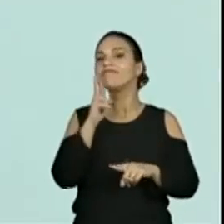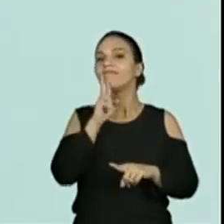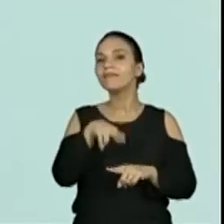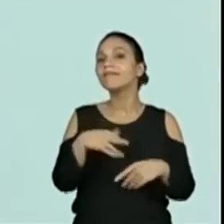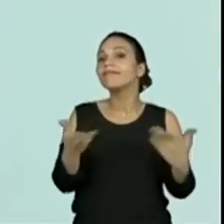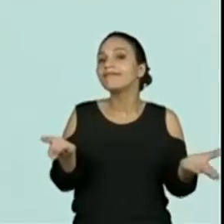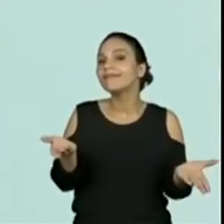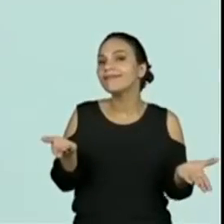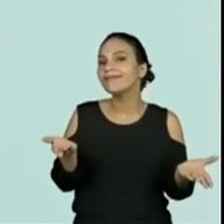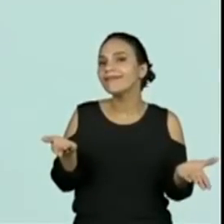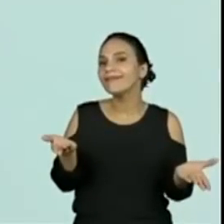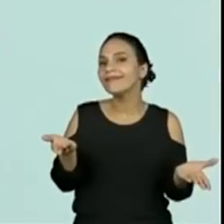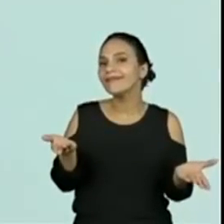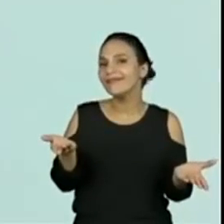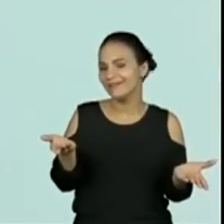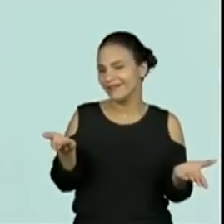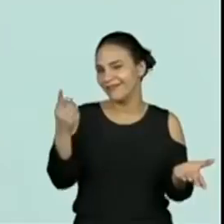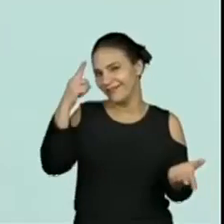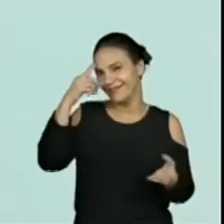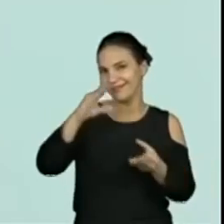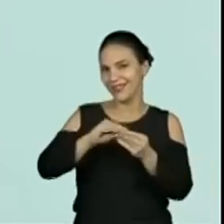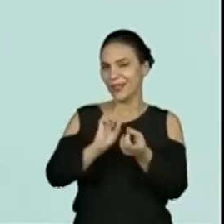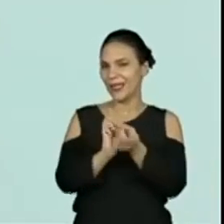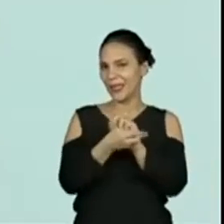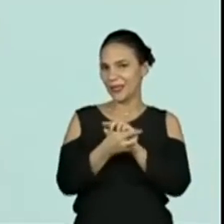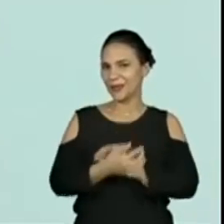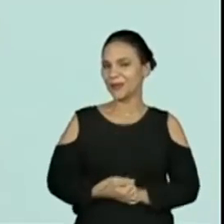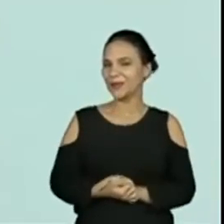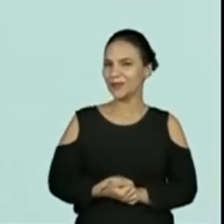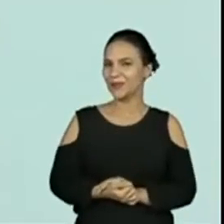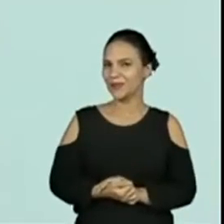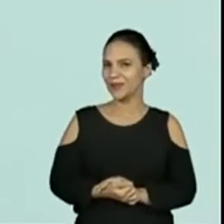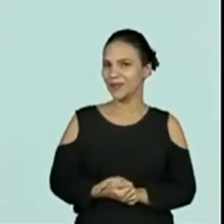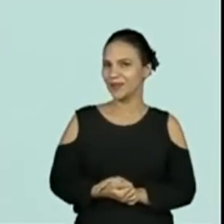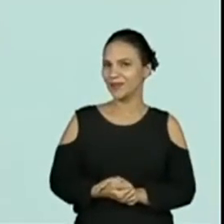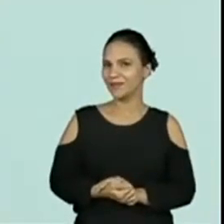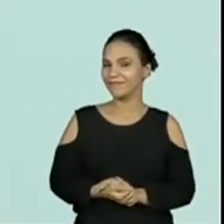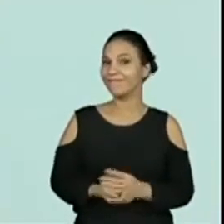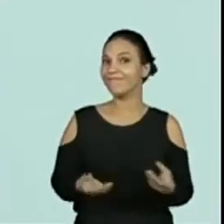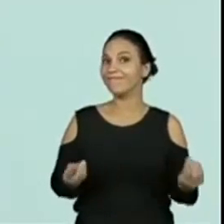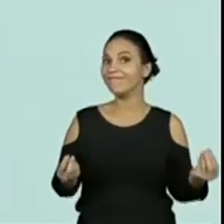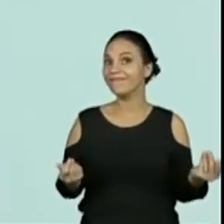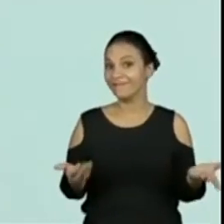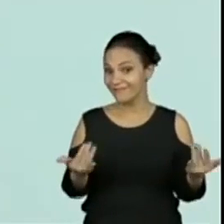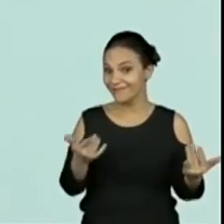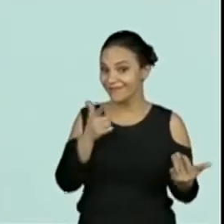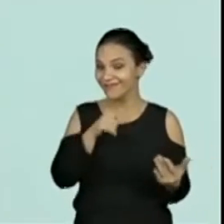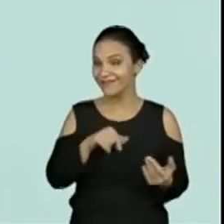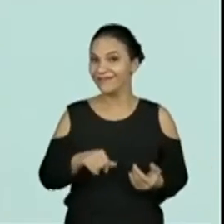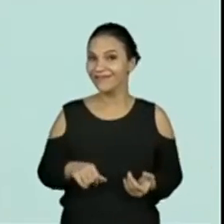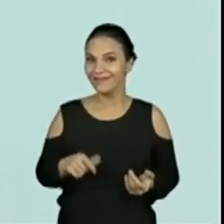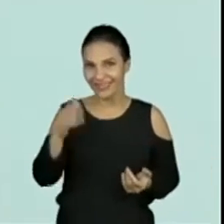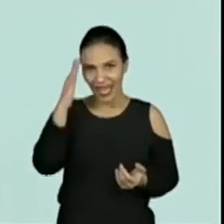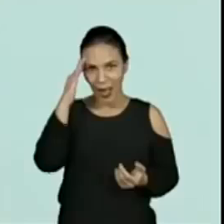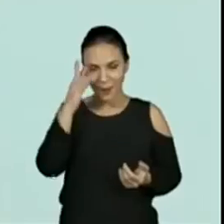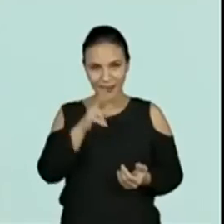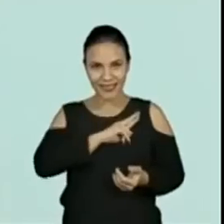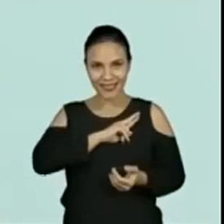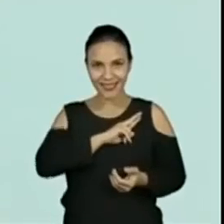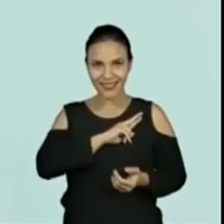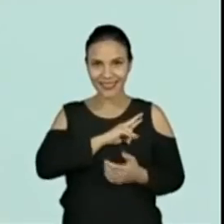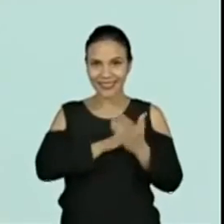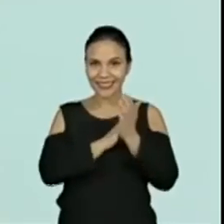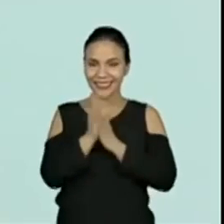dividido por 7 é igual a 48? E aí? Será que os alunos do quarto ano sabem desvendar esse